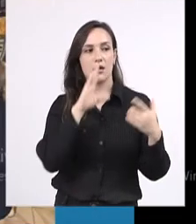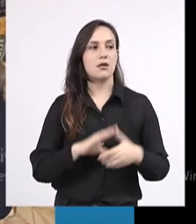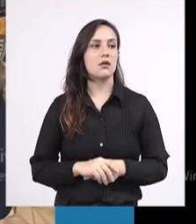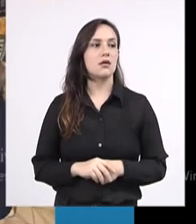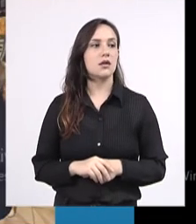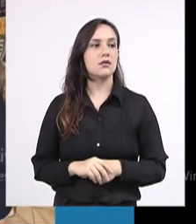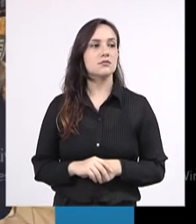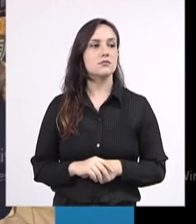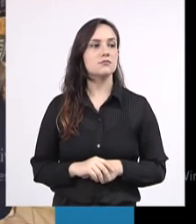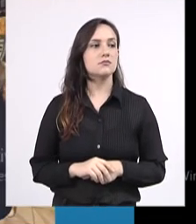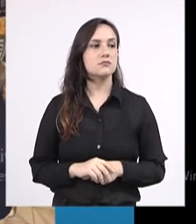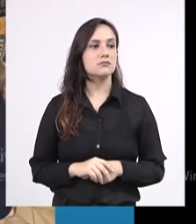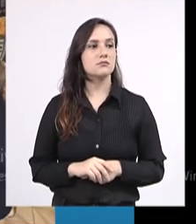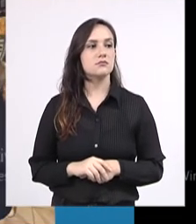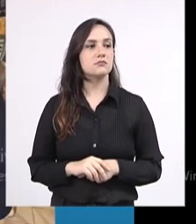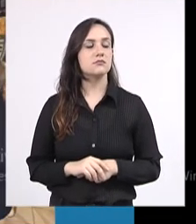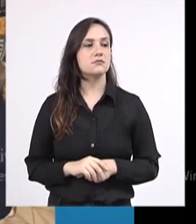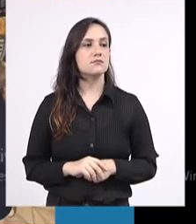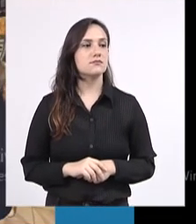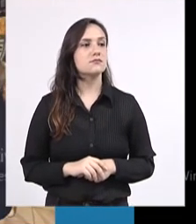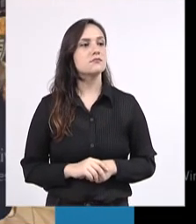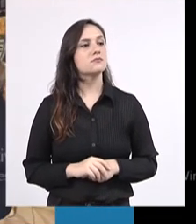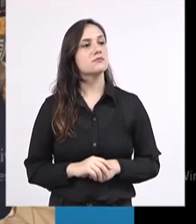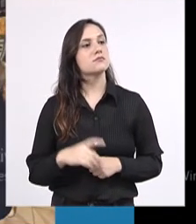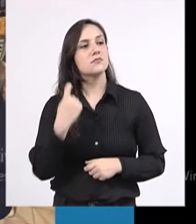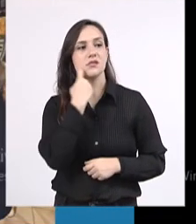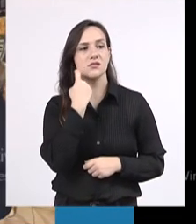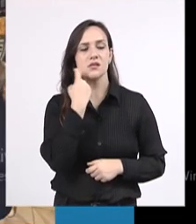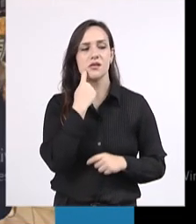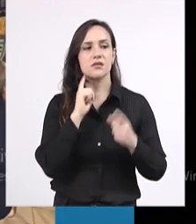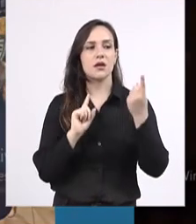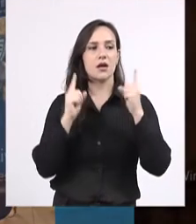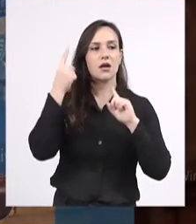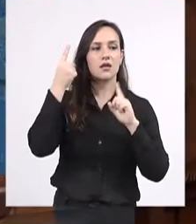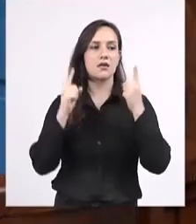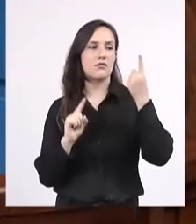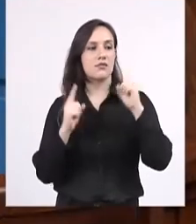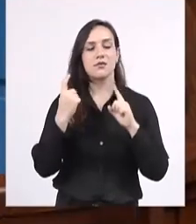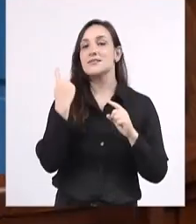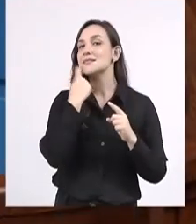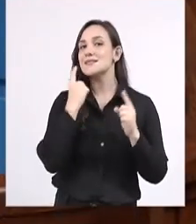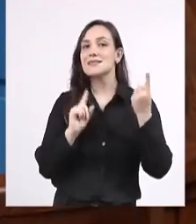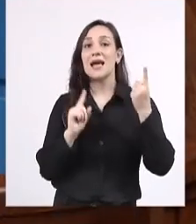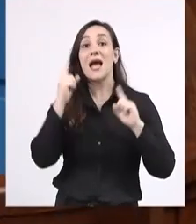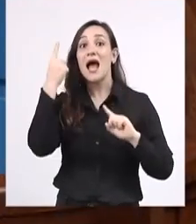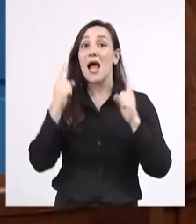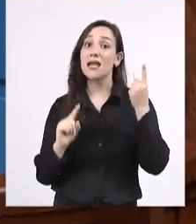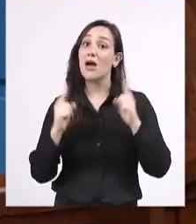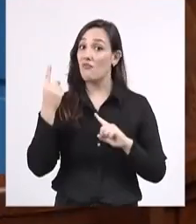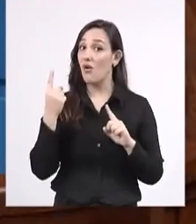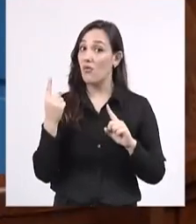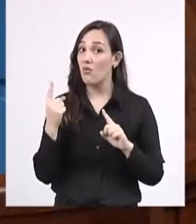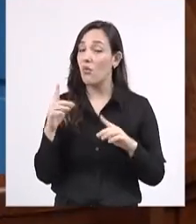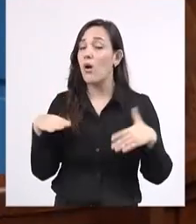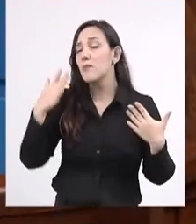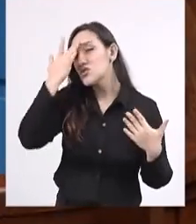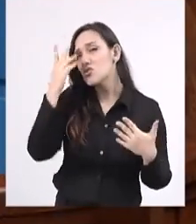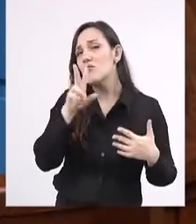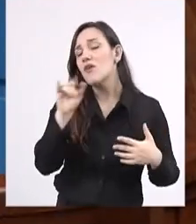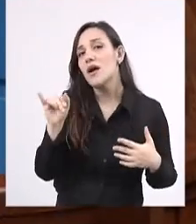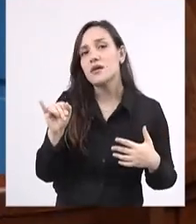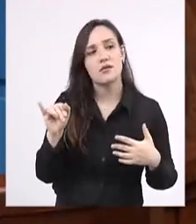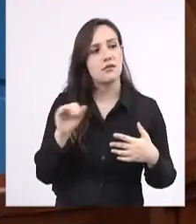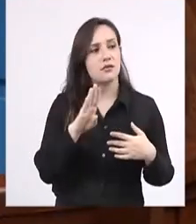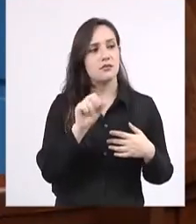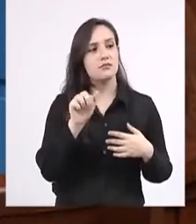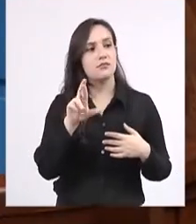algum. Nós tivemos, na sexta-feira de carnaval, quem é que vai na sexta-feira de carnaval para um barzinho